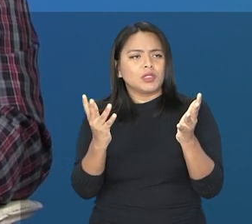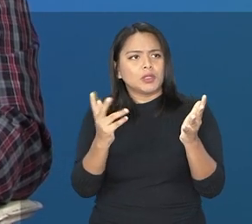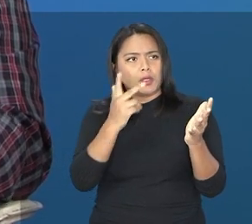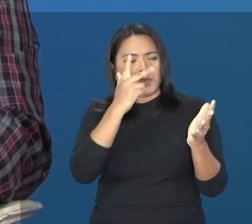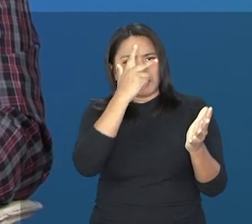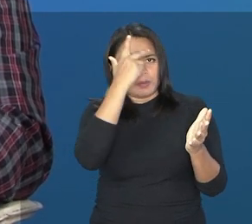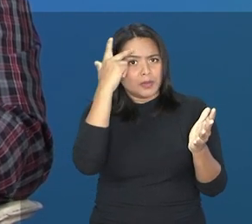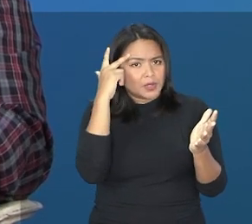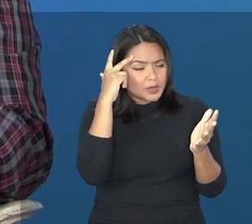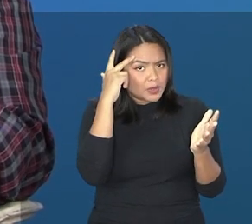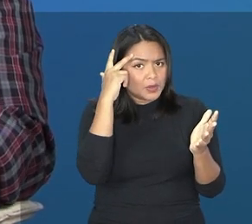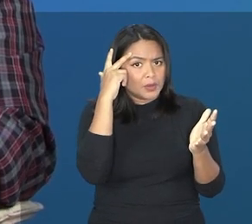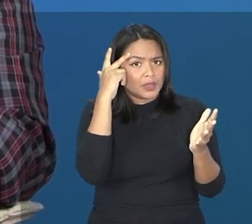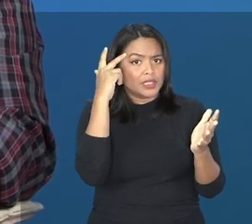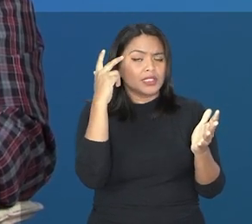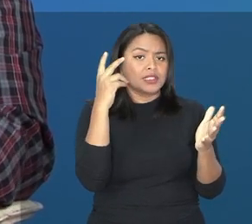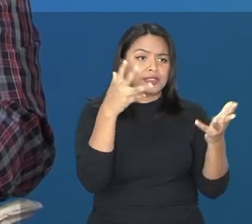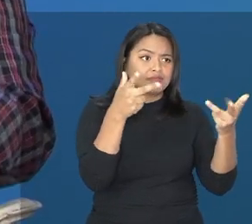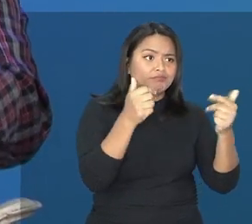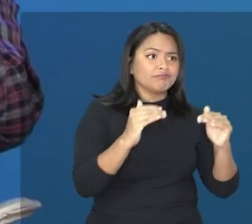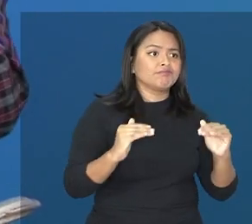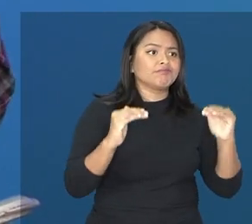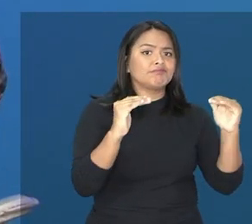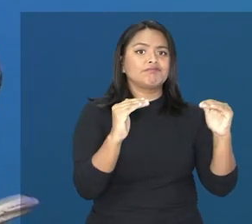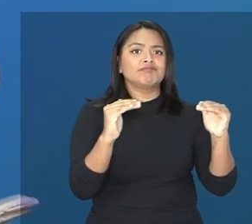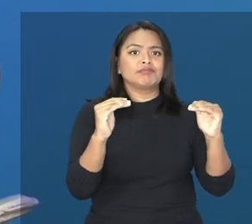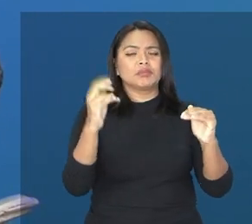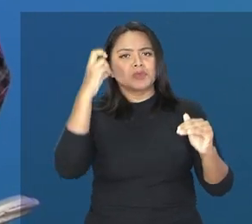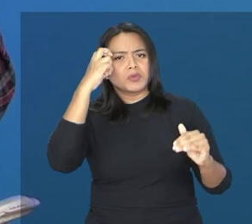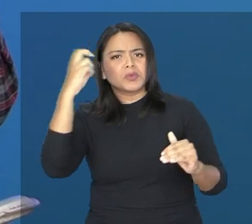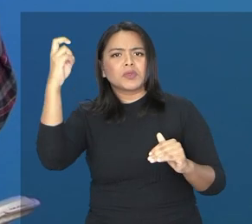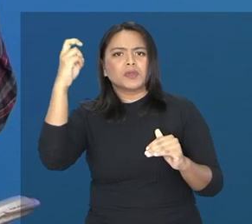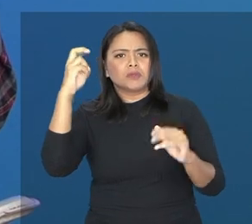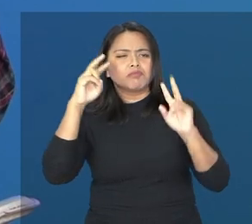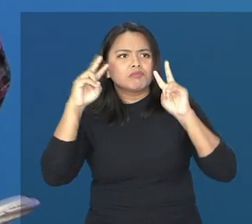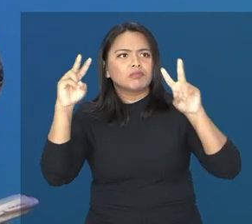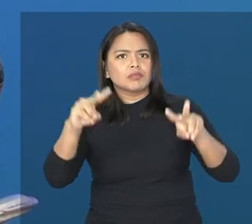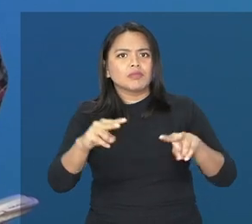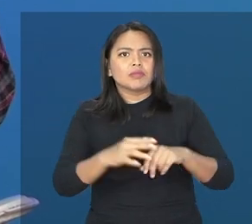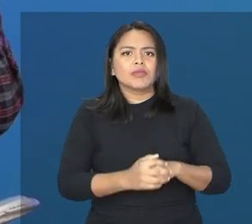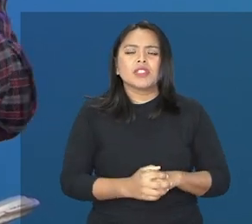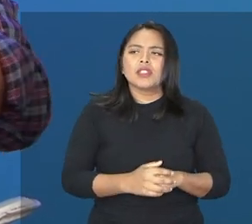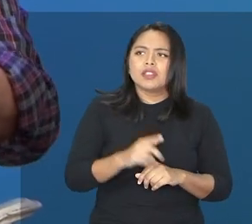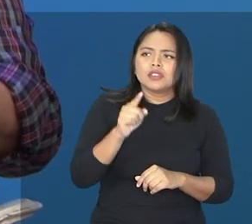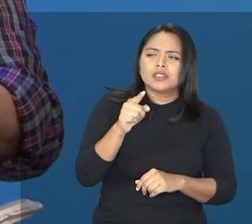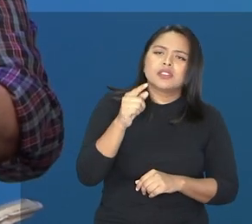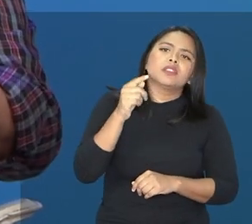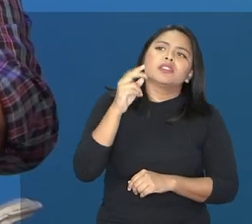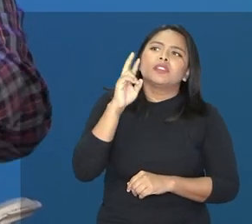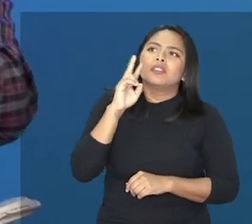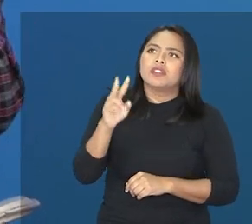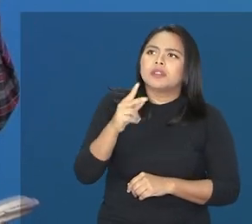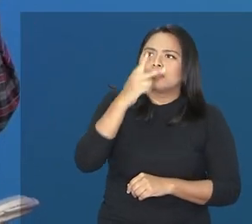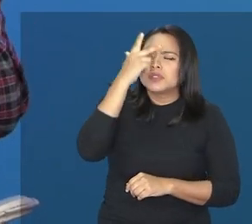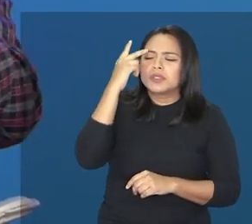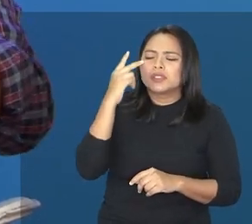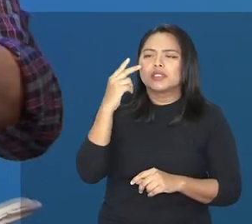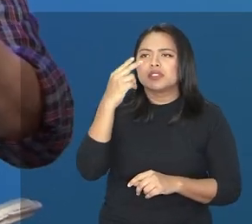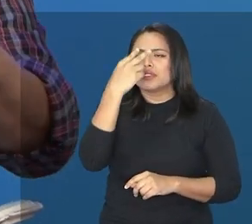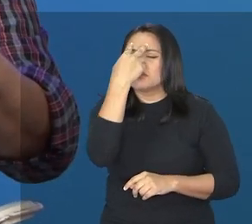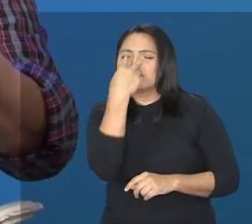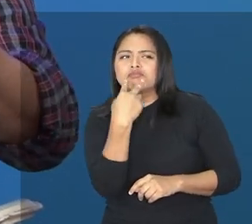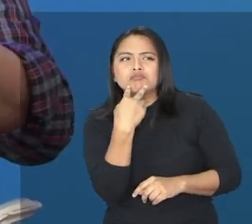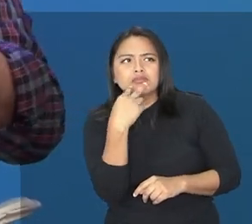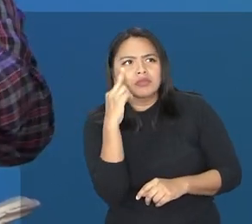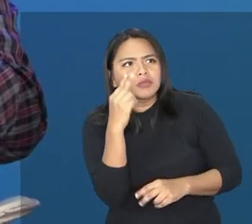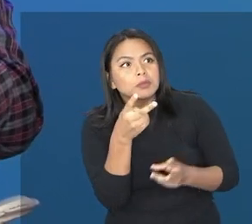superdotados visíveis. Se você vê uma pessoa com deficiência visual, você logo percebe. Se você vê uma